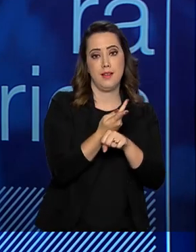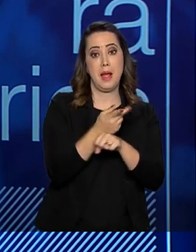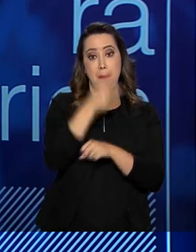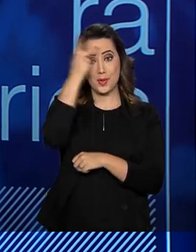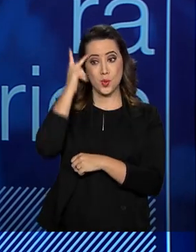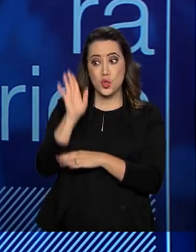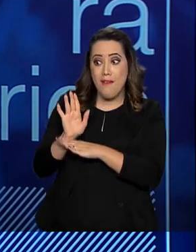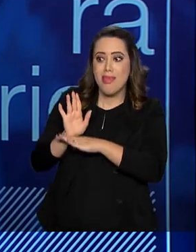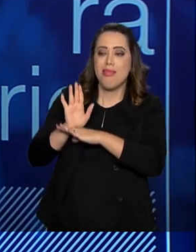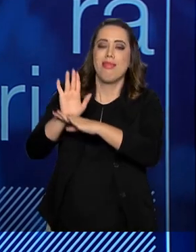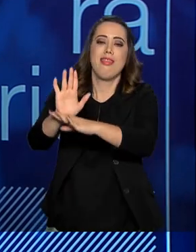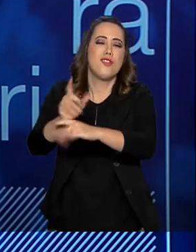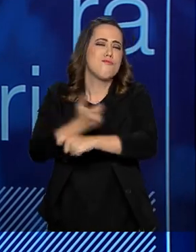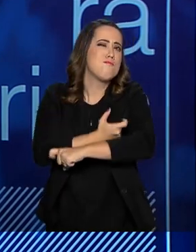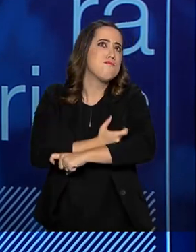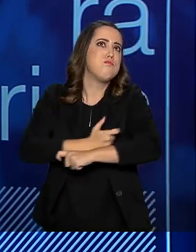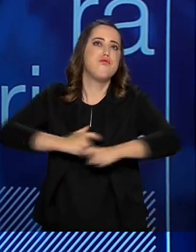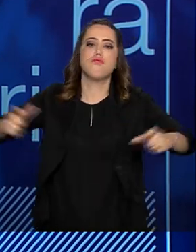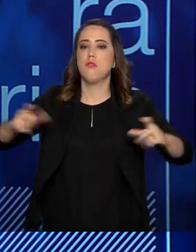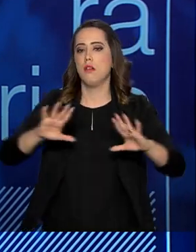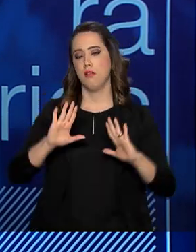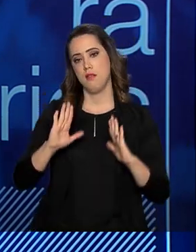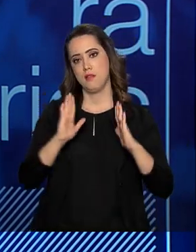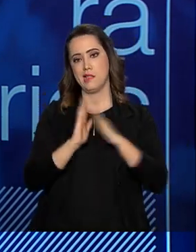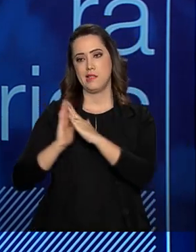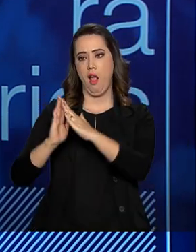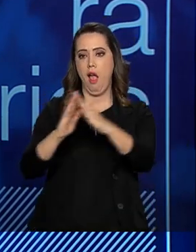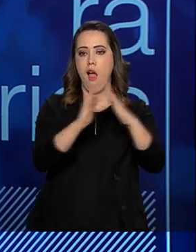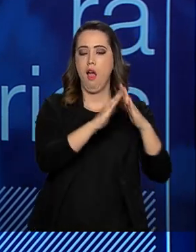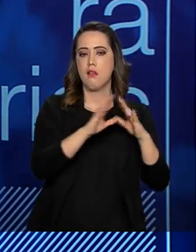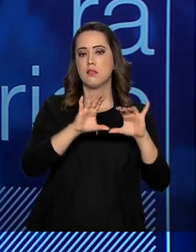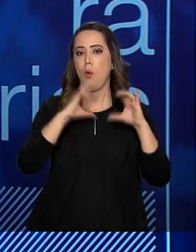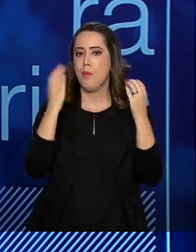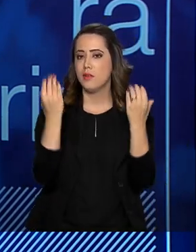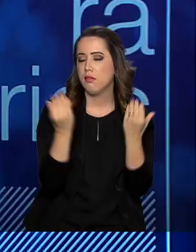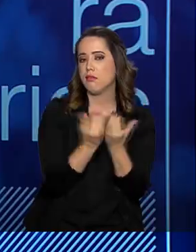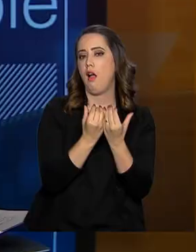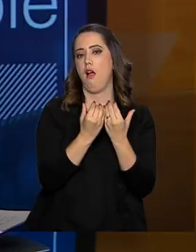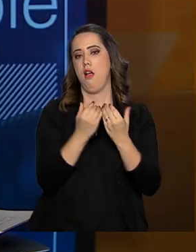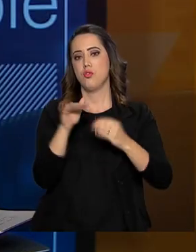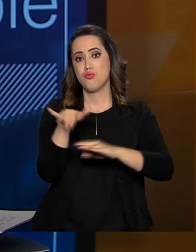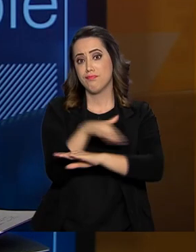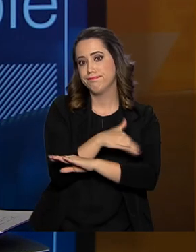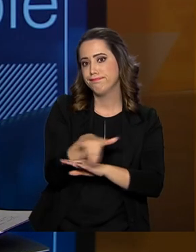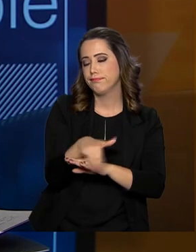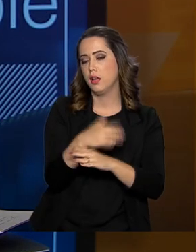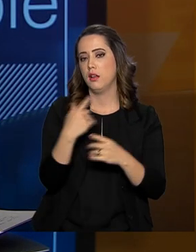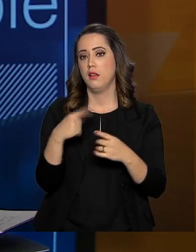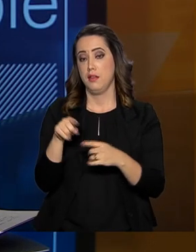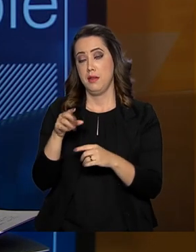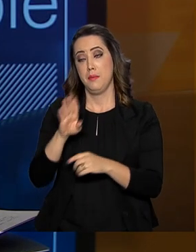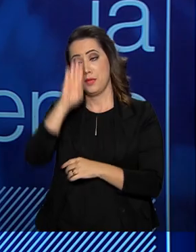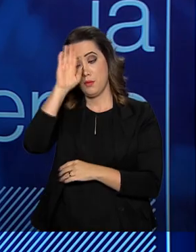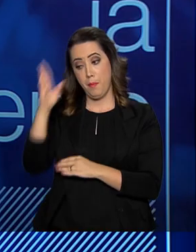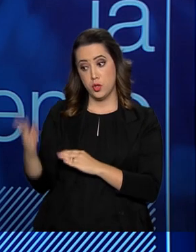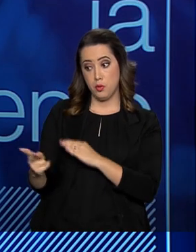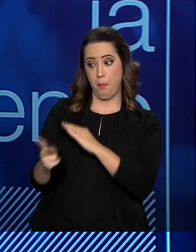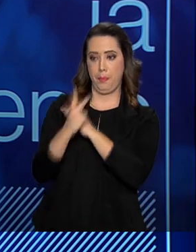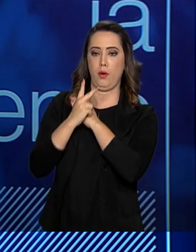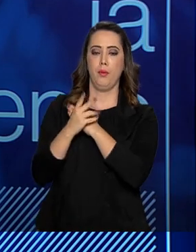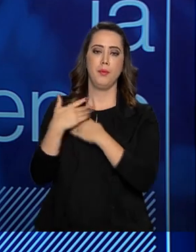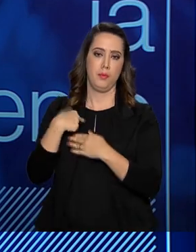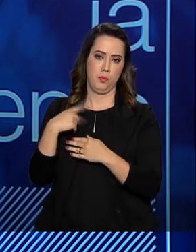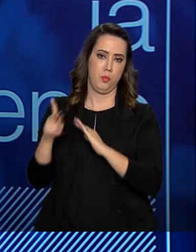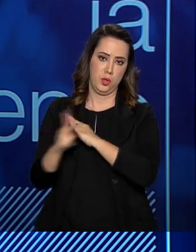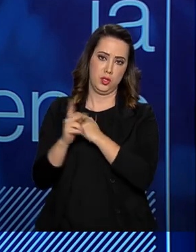vai dar uma contribuição sem tamanho para o seu bairro e principalmente para ela, porque ela vai contribuir de forma direta. No caso do controle do mosquito,